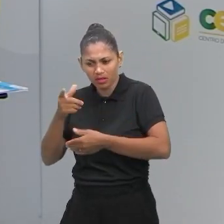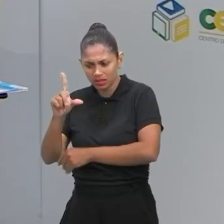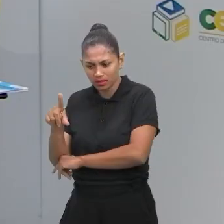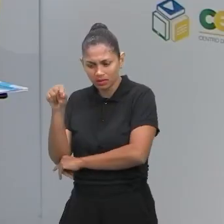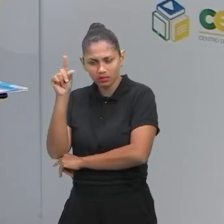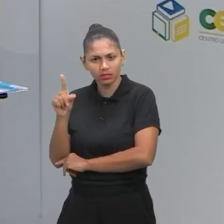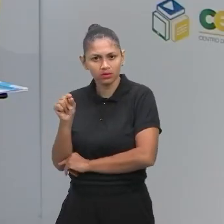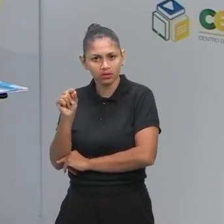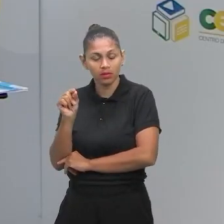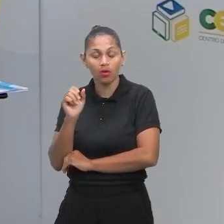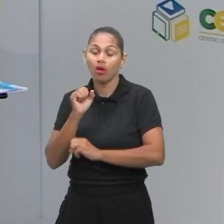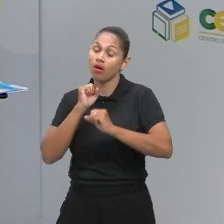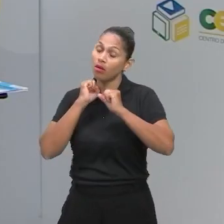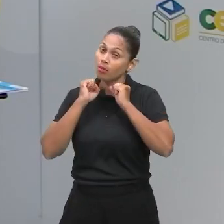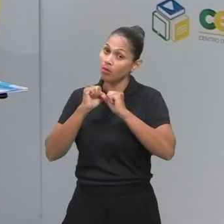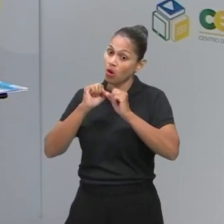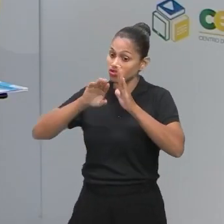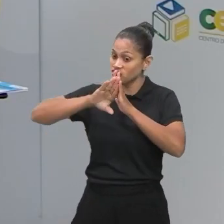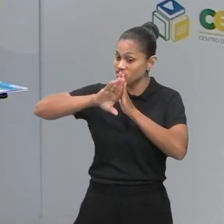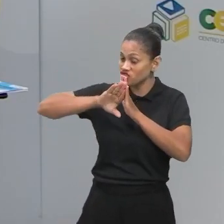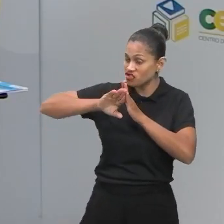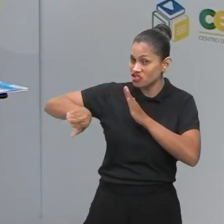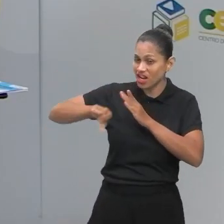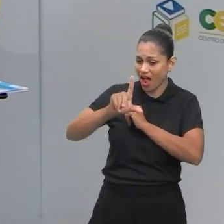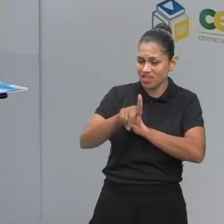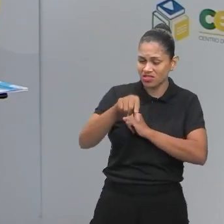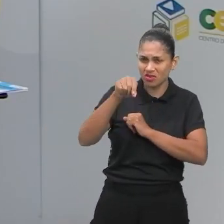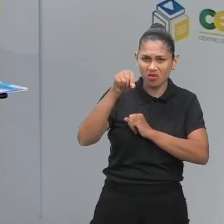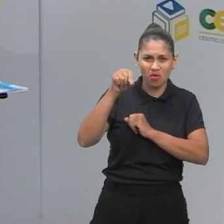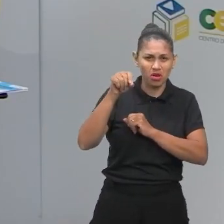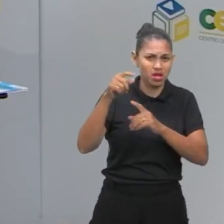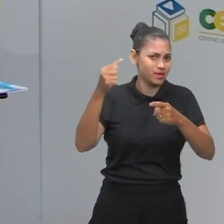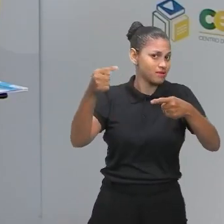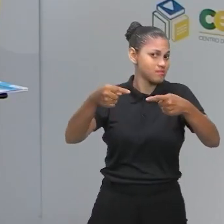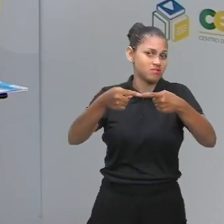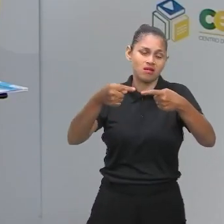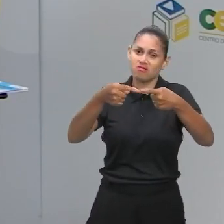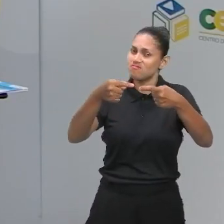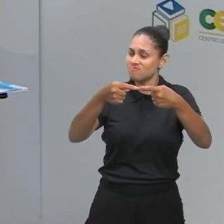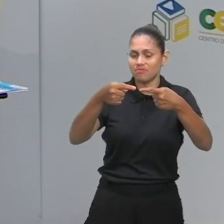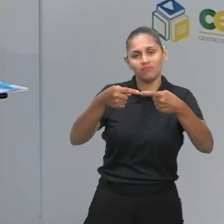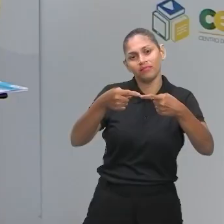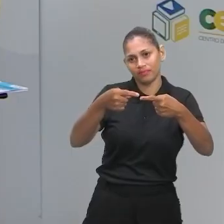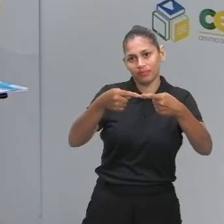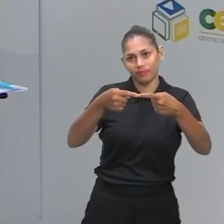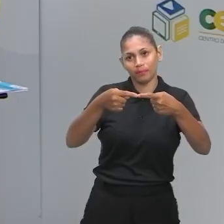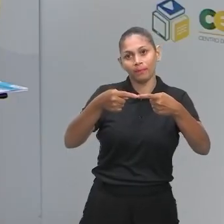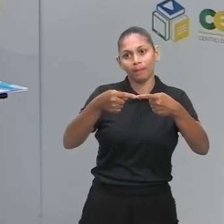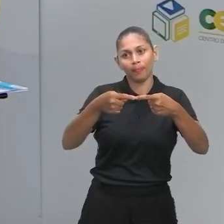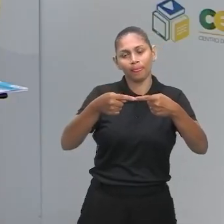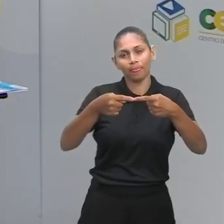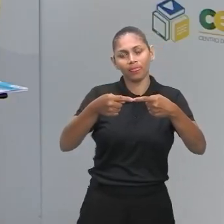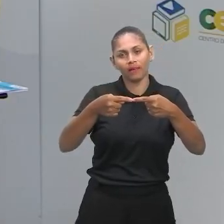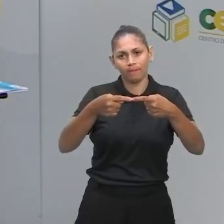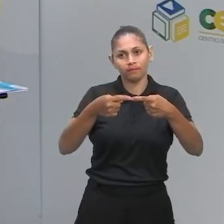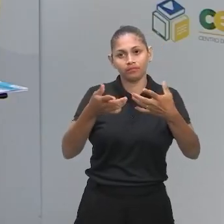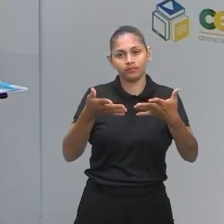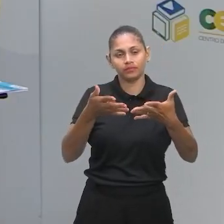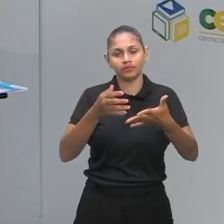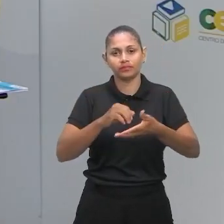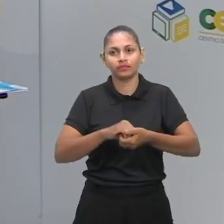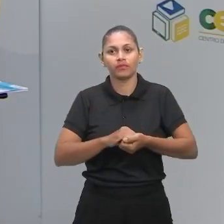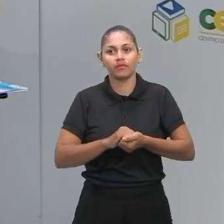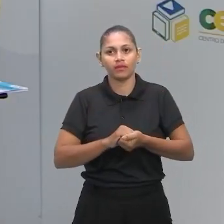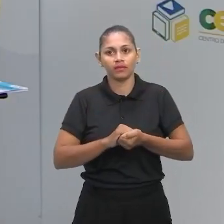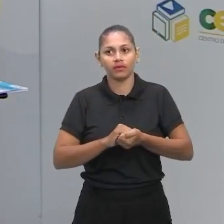alternativas absurdas, tais como a alternativa letra A é uma alternativa absurda. dividido por 576 não faz nem sentido.